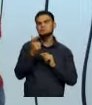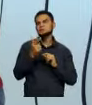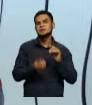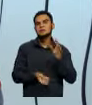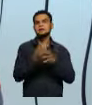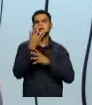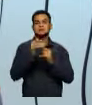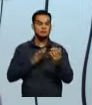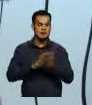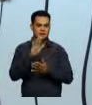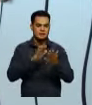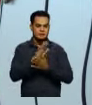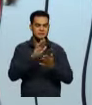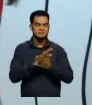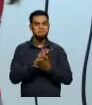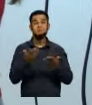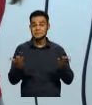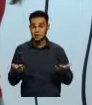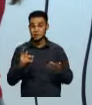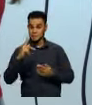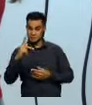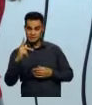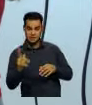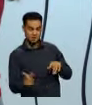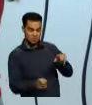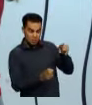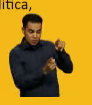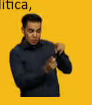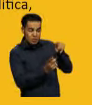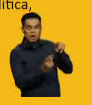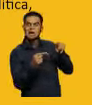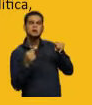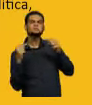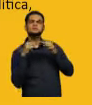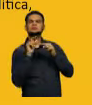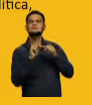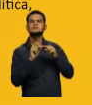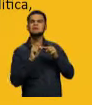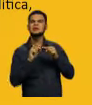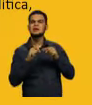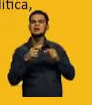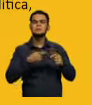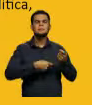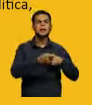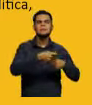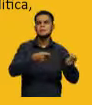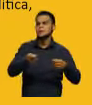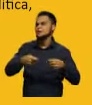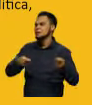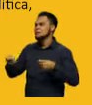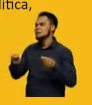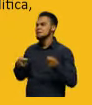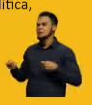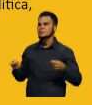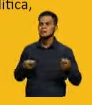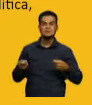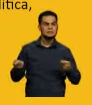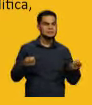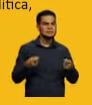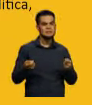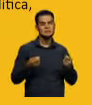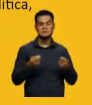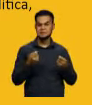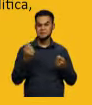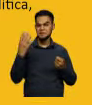Os panfletos visam apresentar, numa circulação rápida, de mão em mão, mimeografados ou